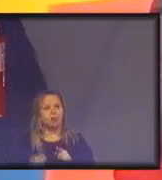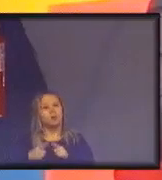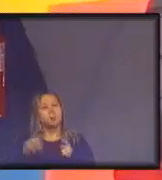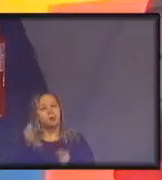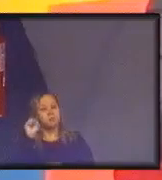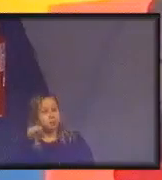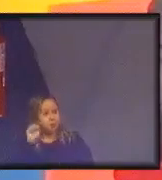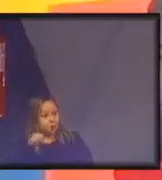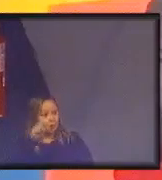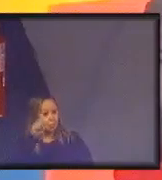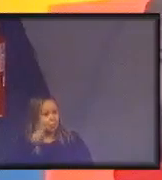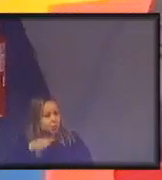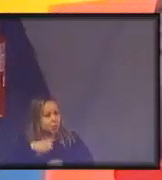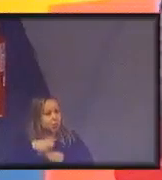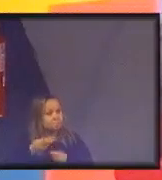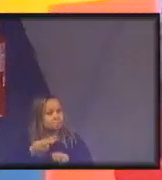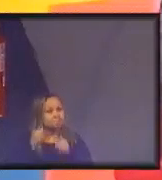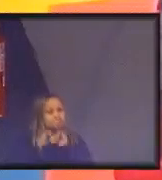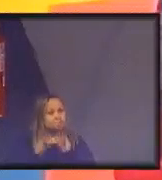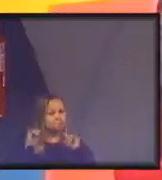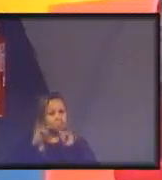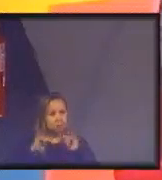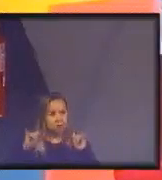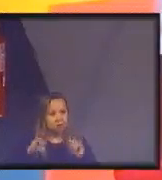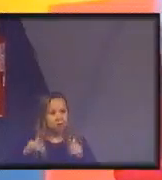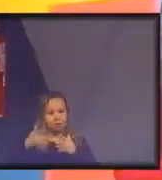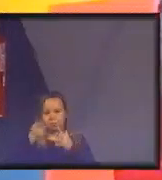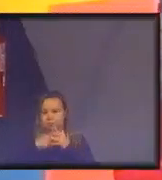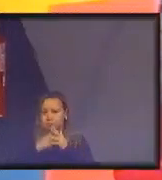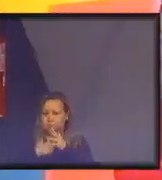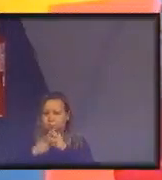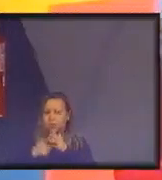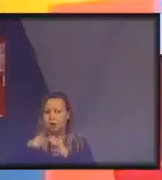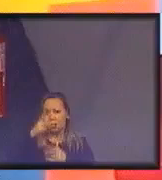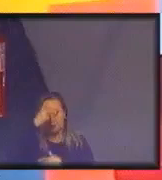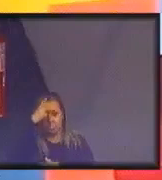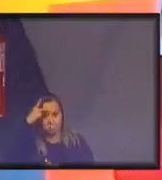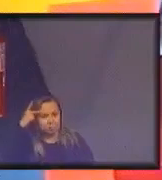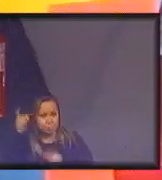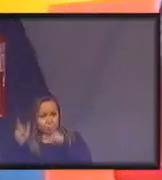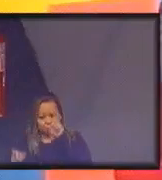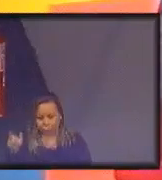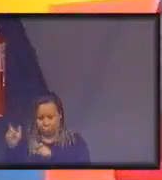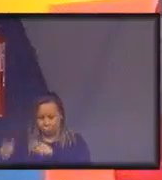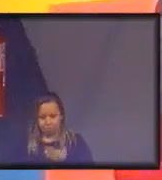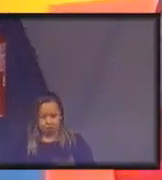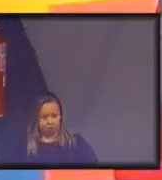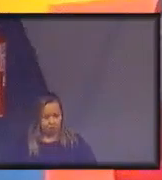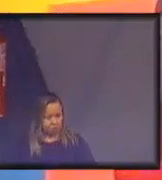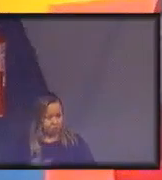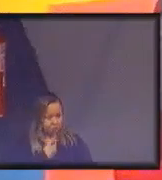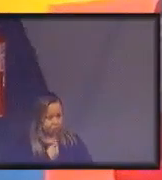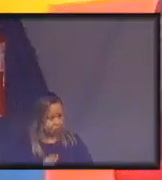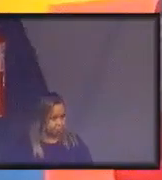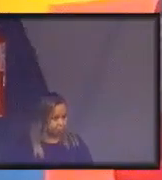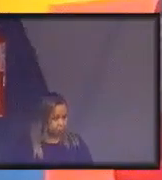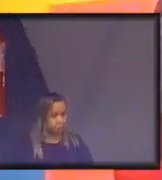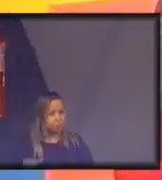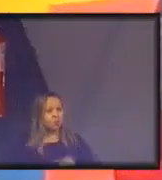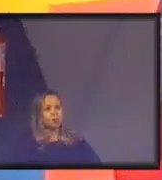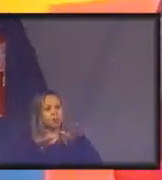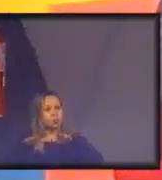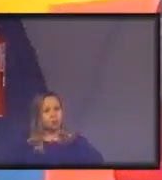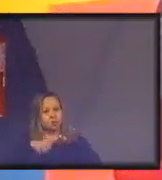sejam fomentadas também no meio de todos nós, os servidores, como agentes de mobilização, de multiplicação